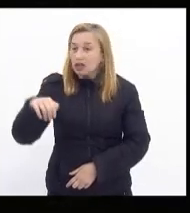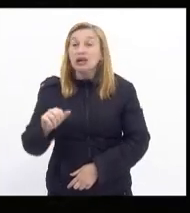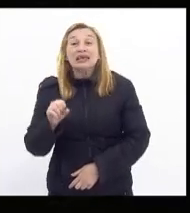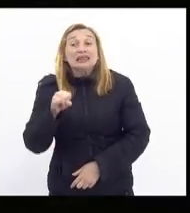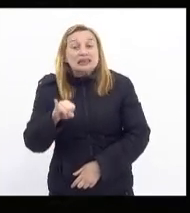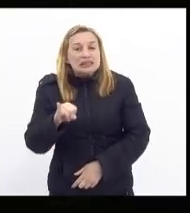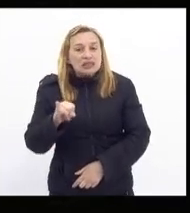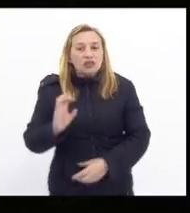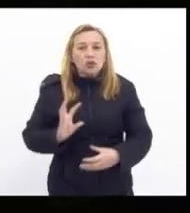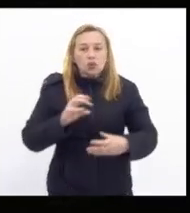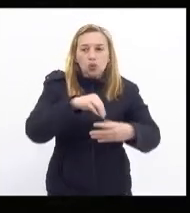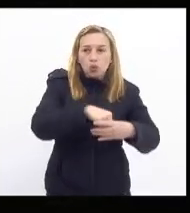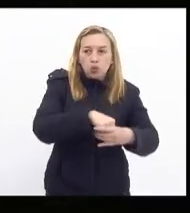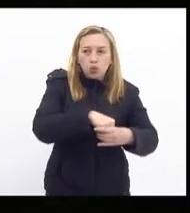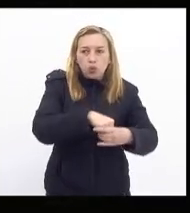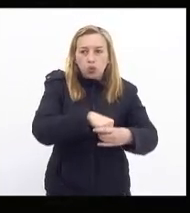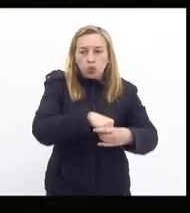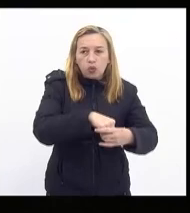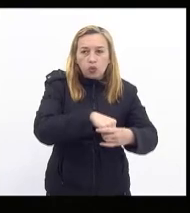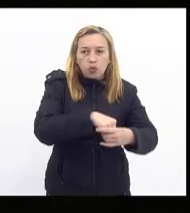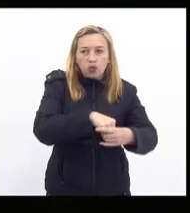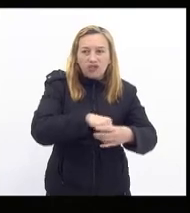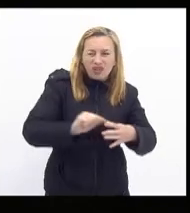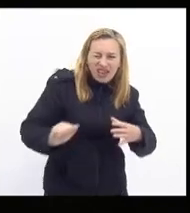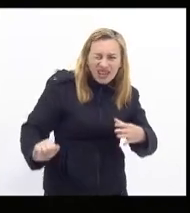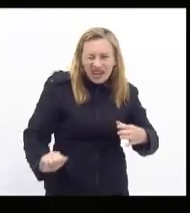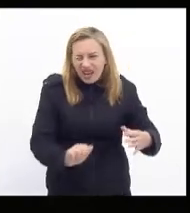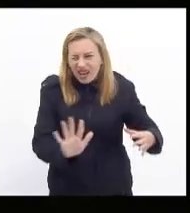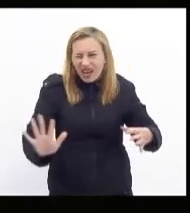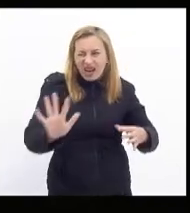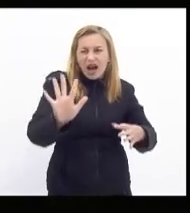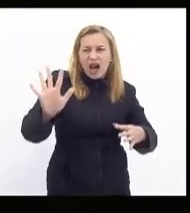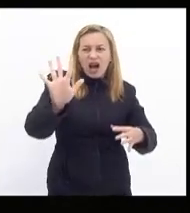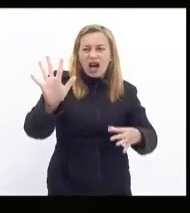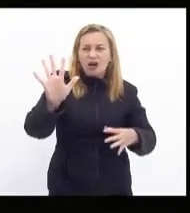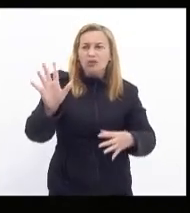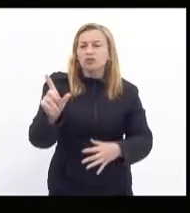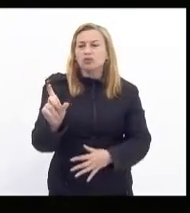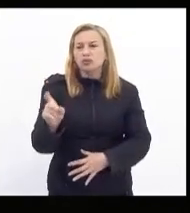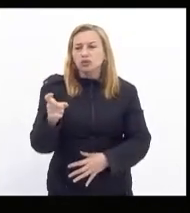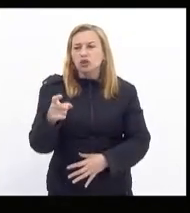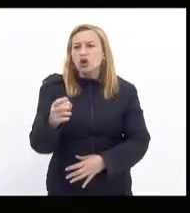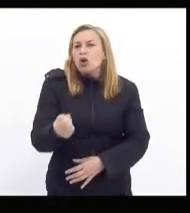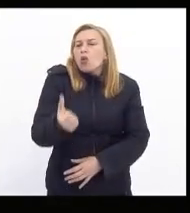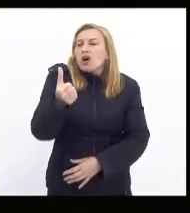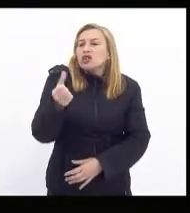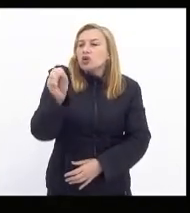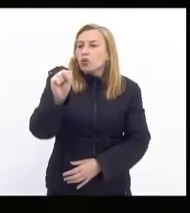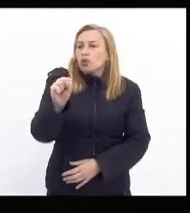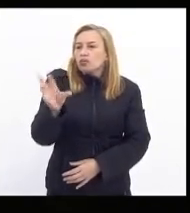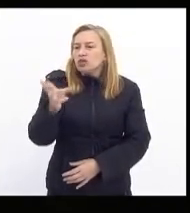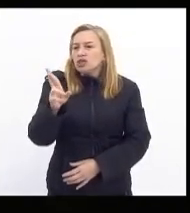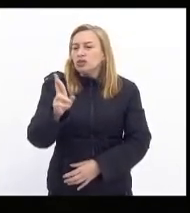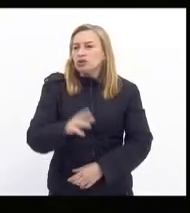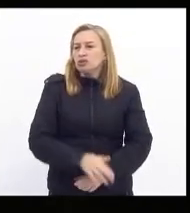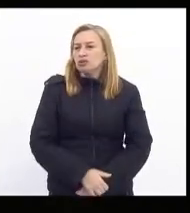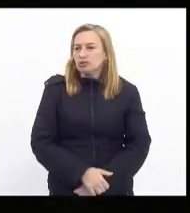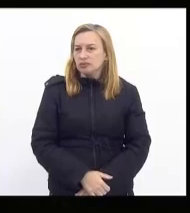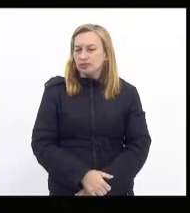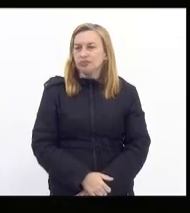aplicado vai custar o preço da passagem quase oito reais oito reais